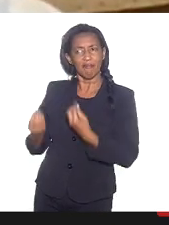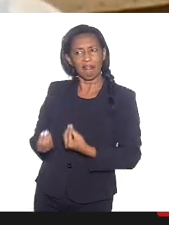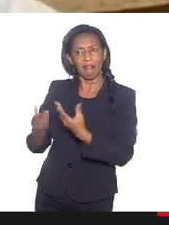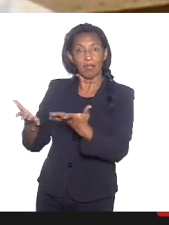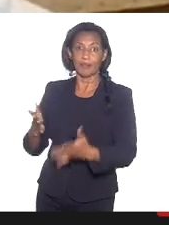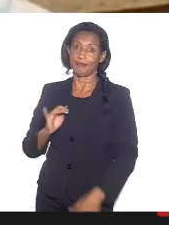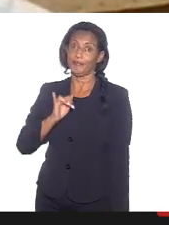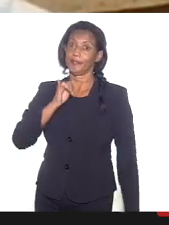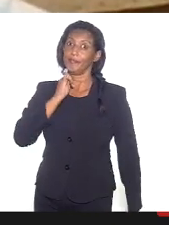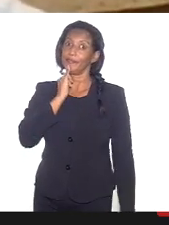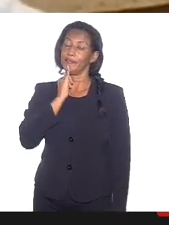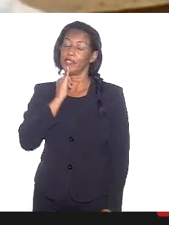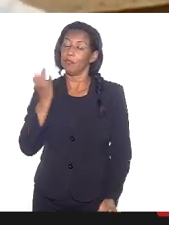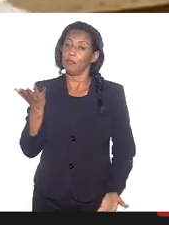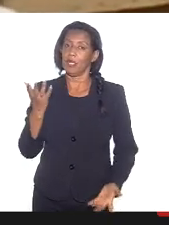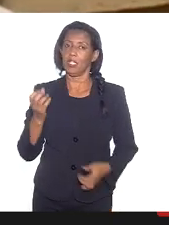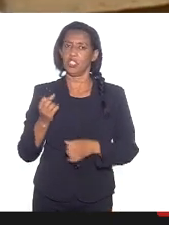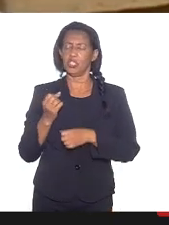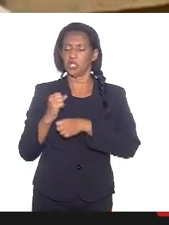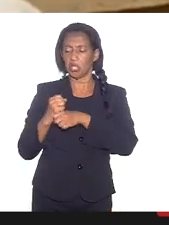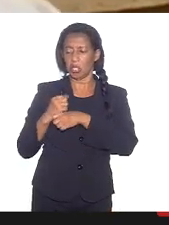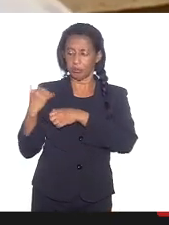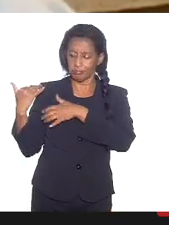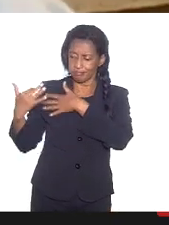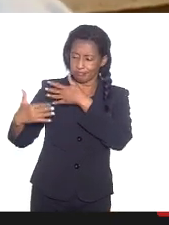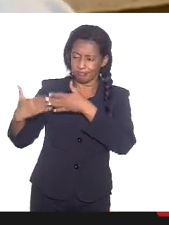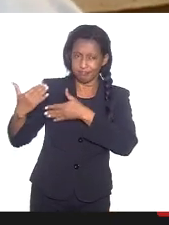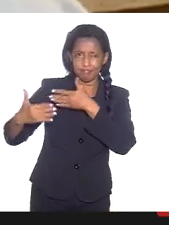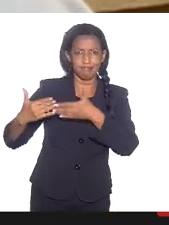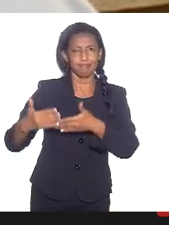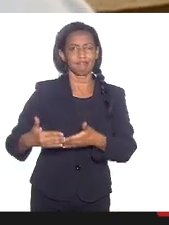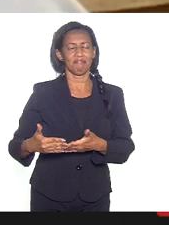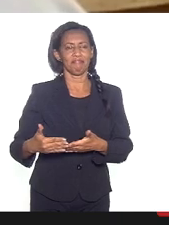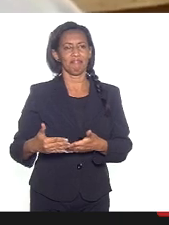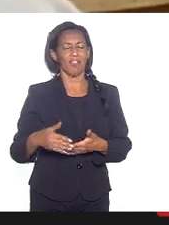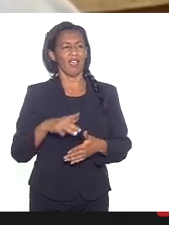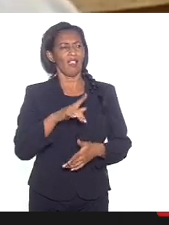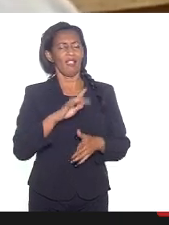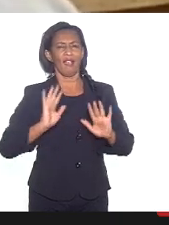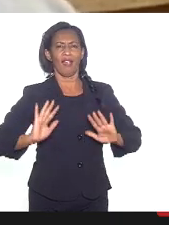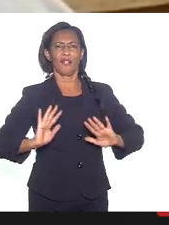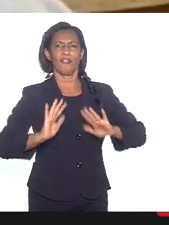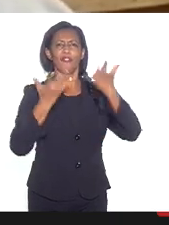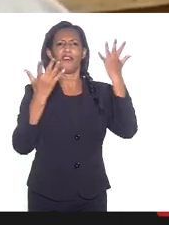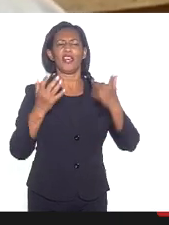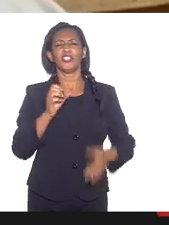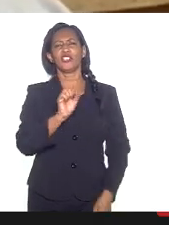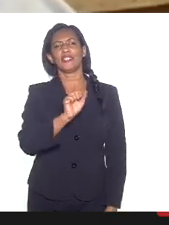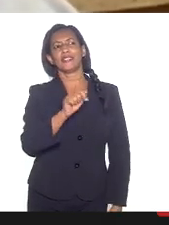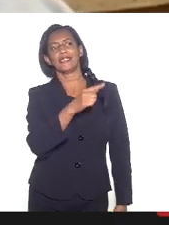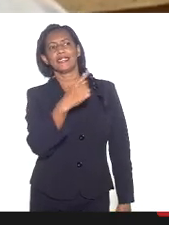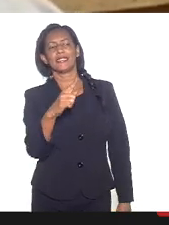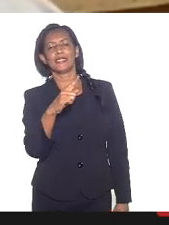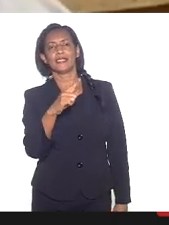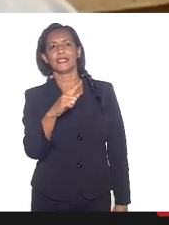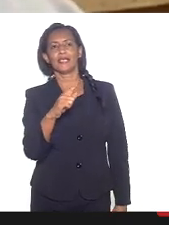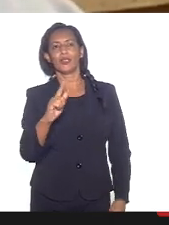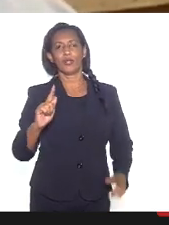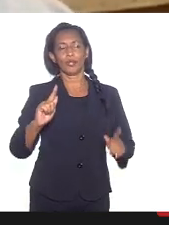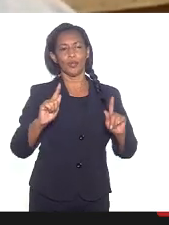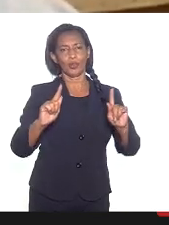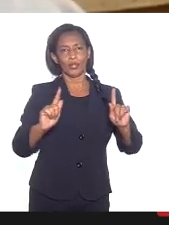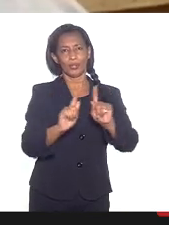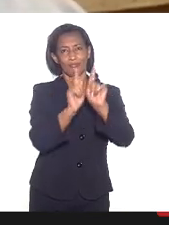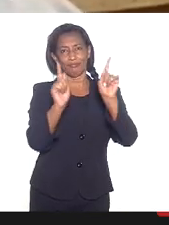Infelizmente, de uns anos para cá, a festa de São Ajo de Damião, Padre Vitor, foi outra festa, também